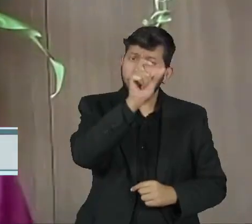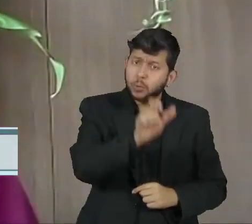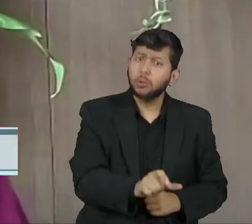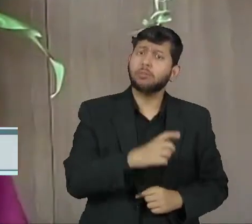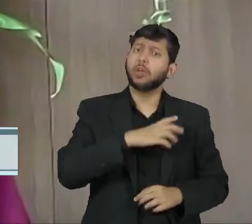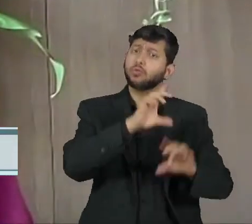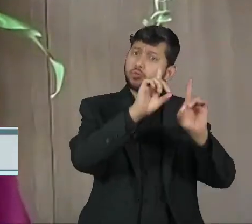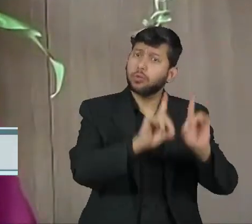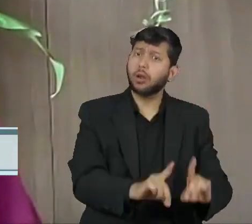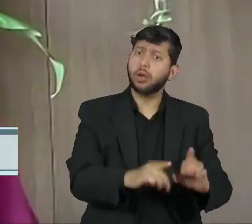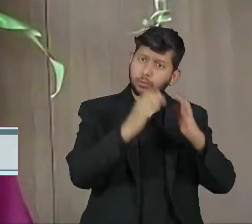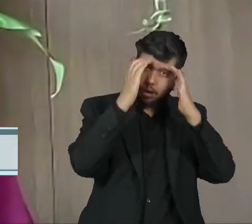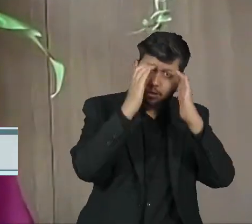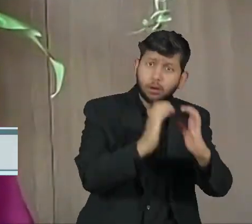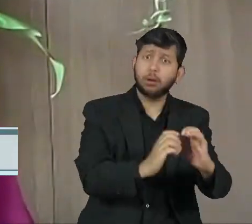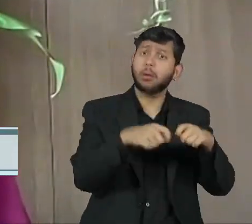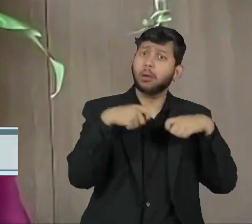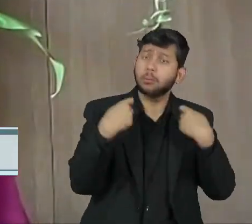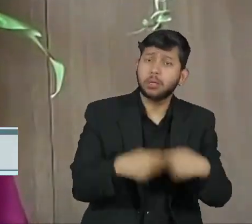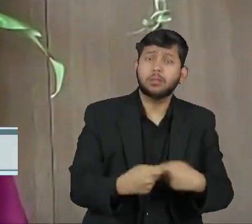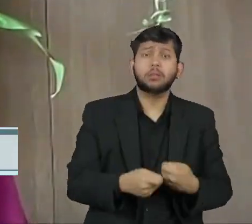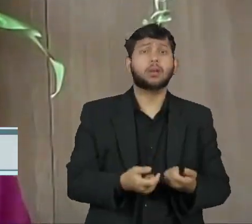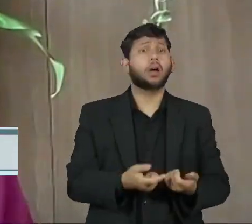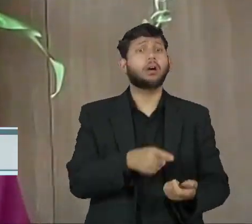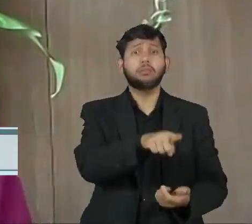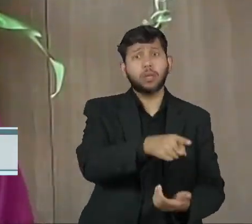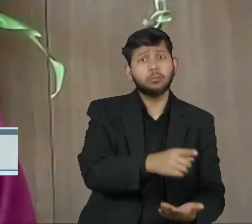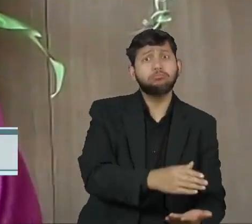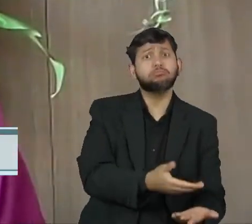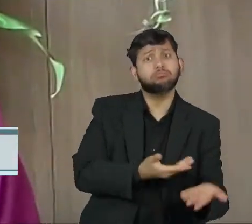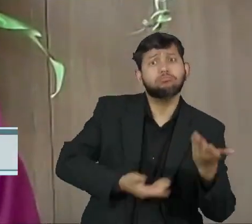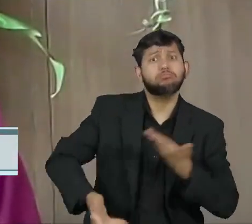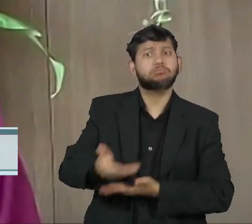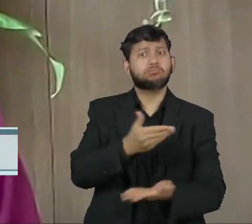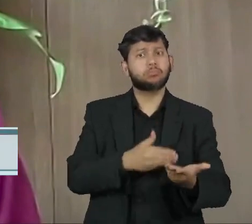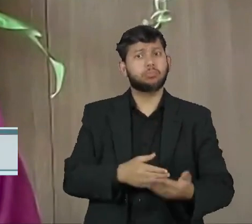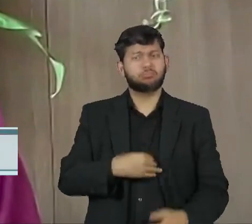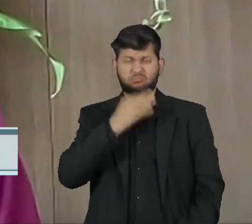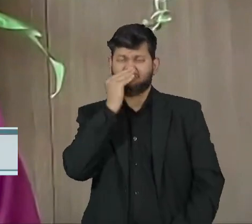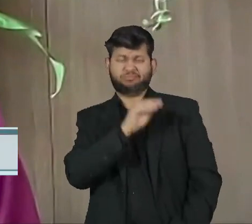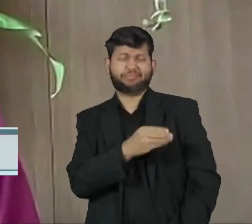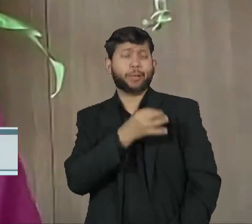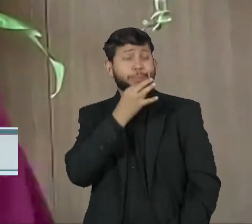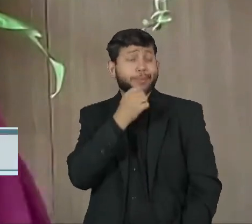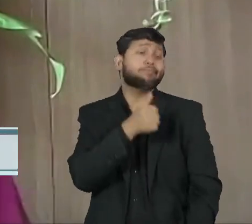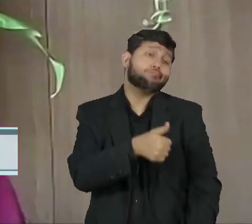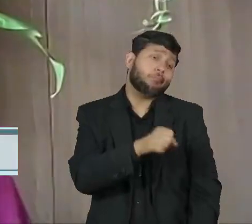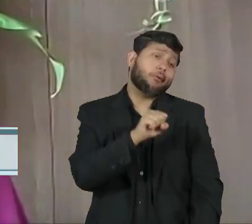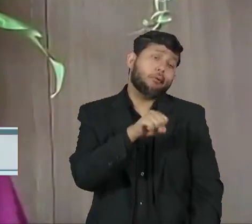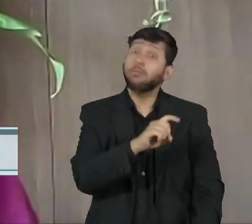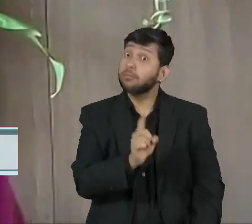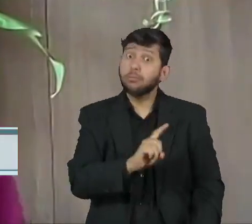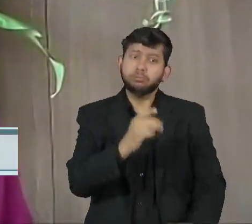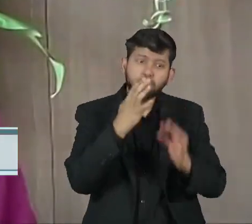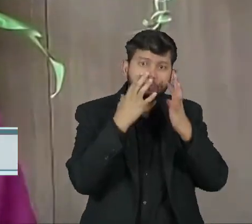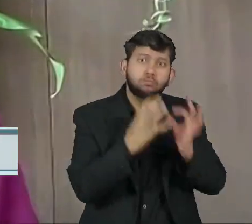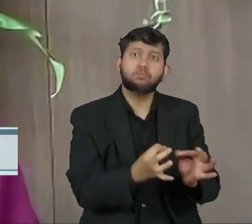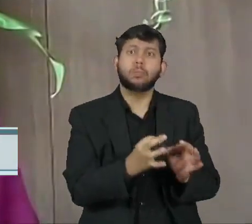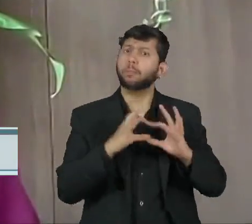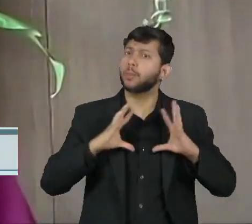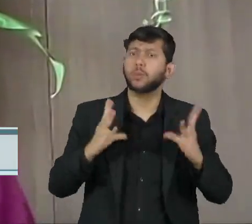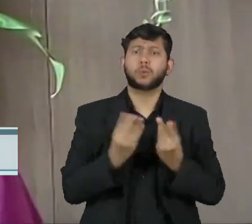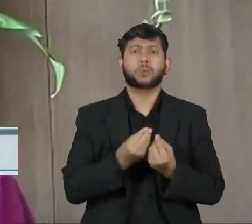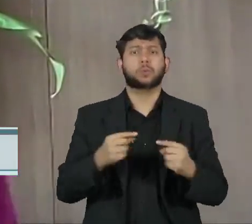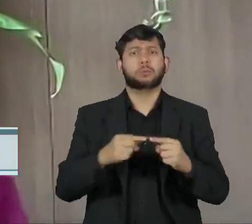direitos, então, reconhecer e realmente considerar a opinião das crianças para tudo que nós formos fazer